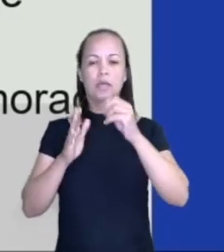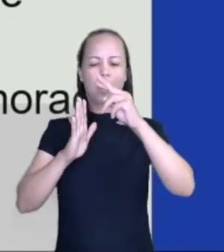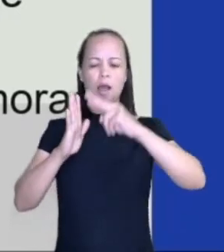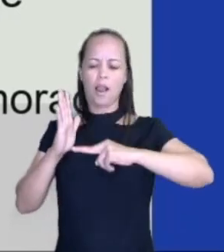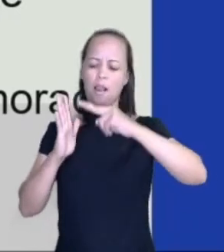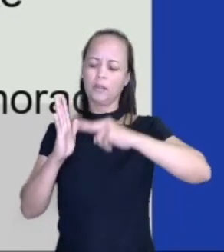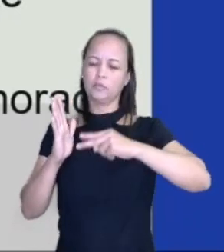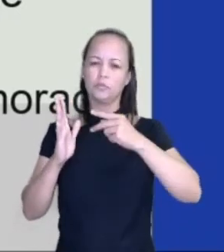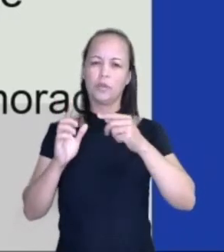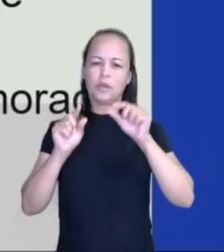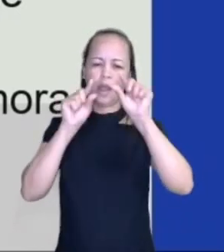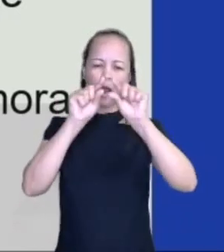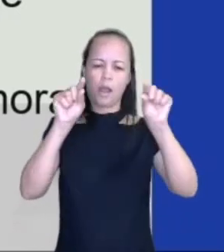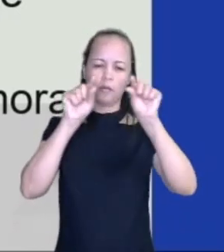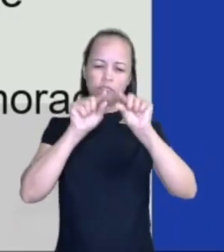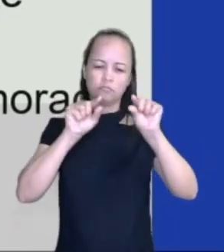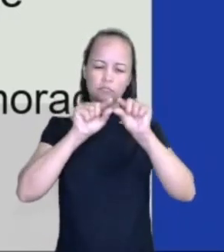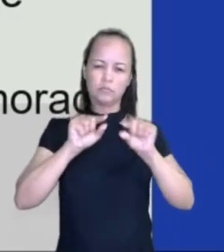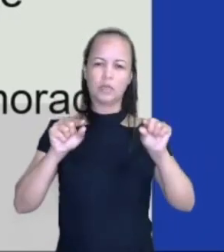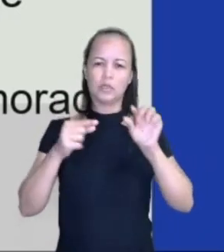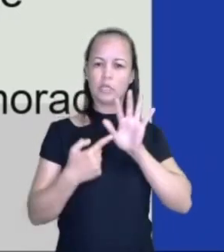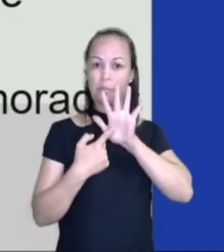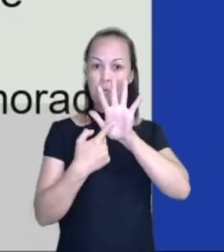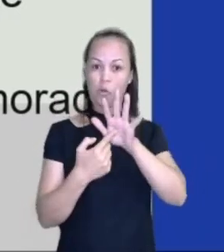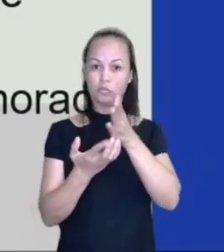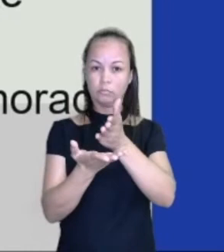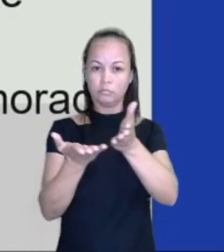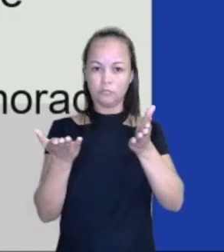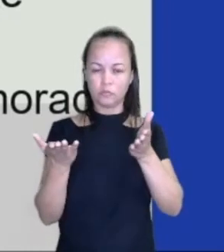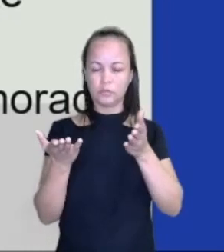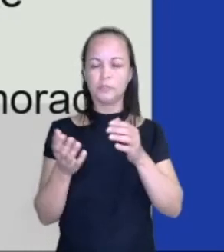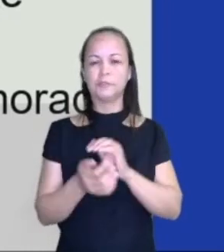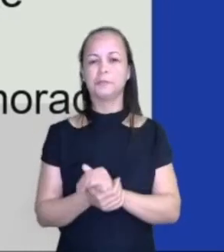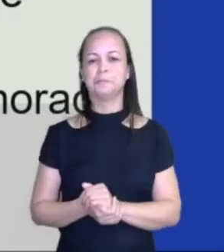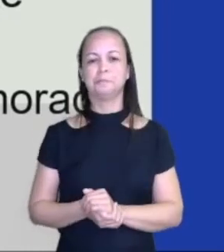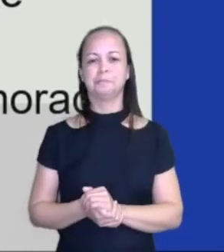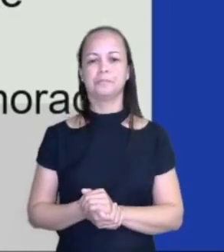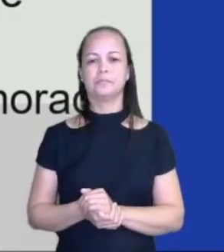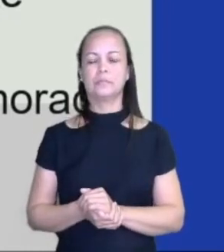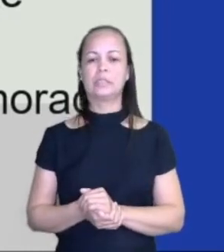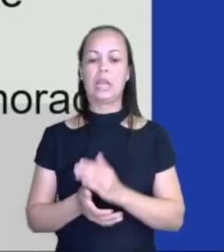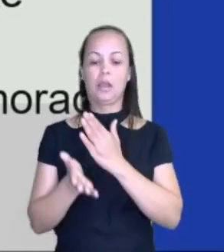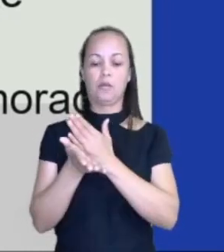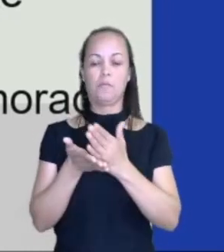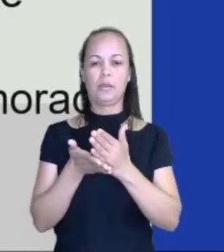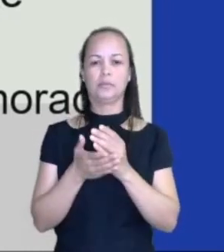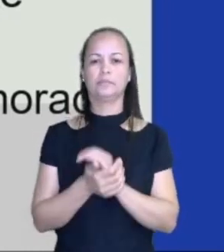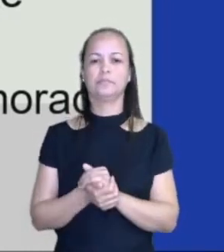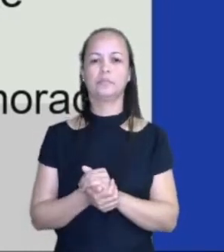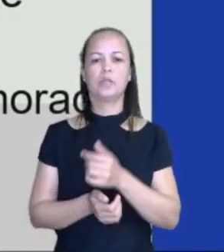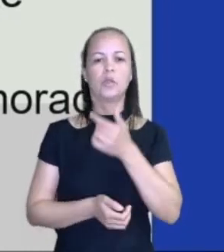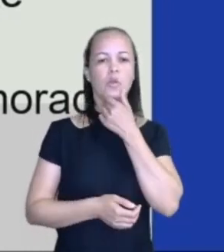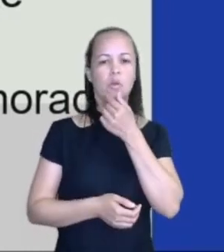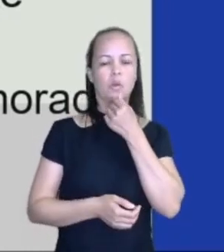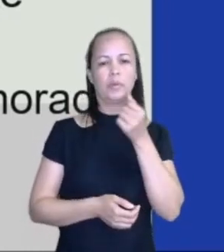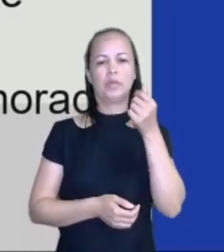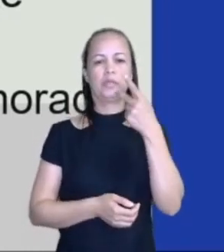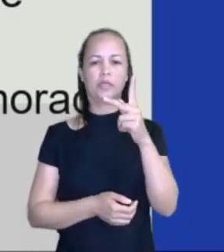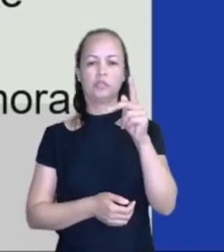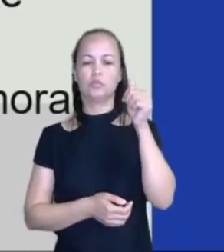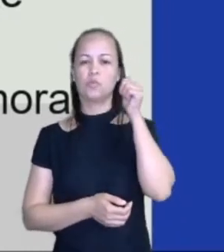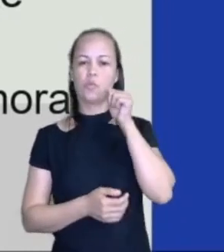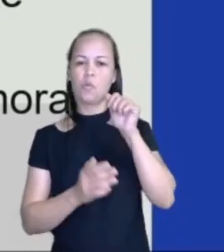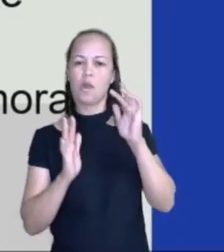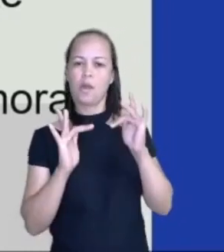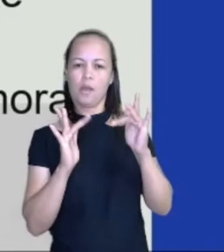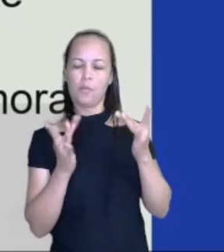cada frase que está aparecendo aí para vocês. Ela começa assim, ó. Um rapaz e sua namorada estão